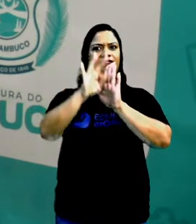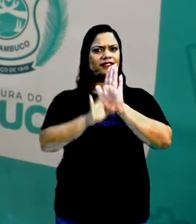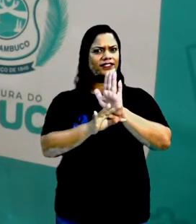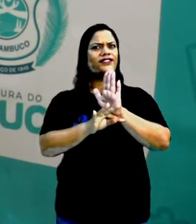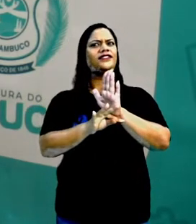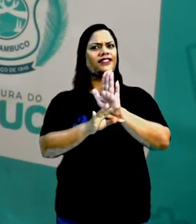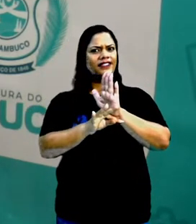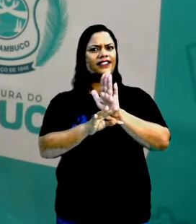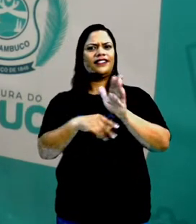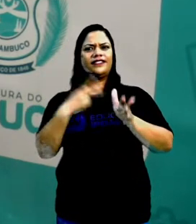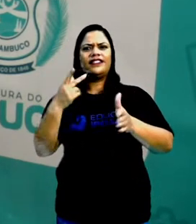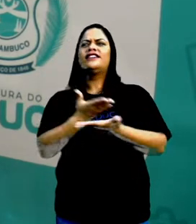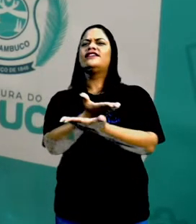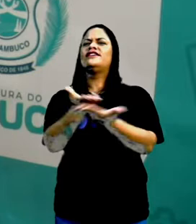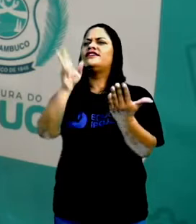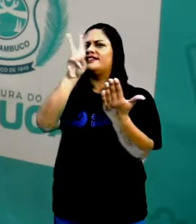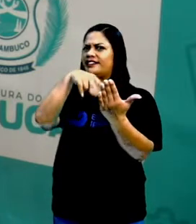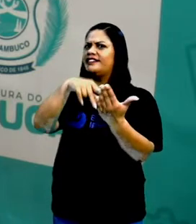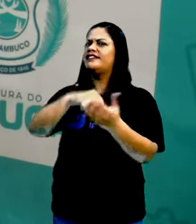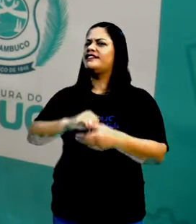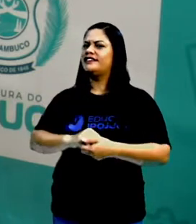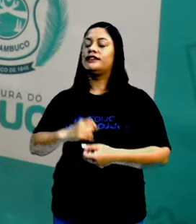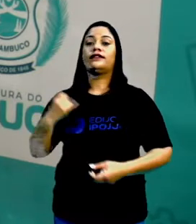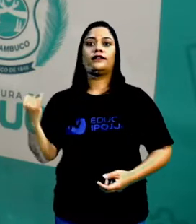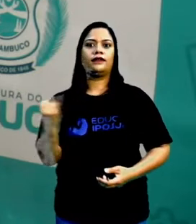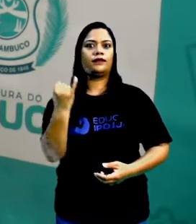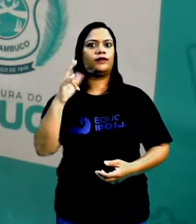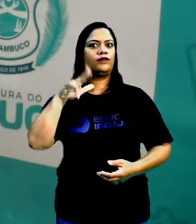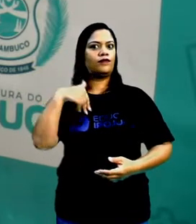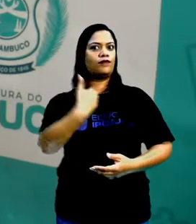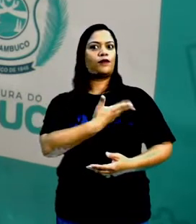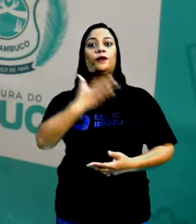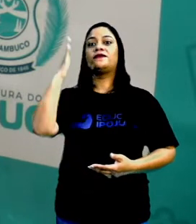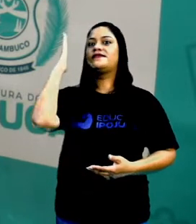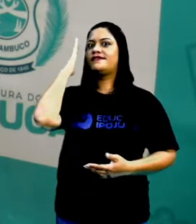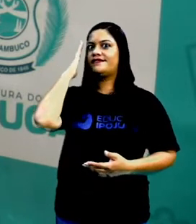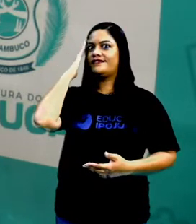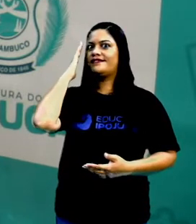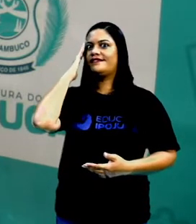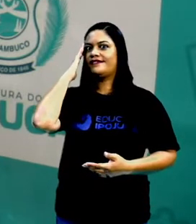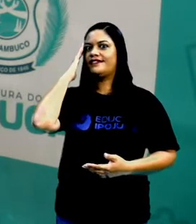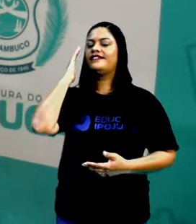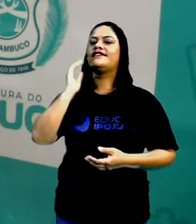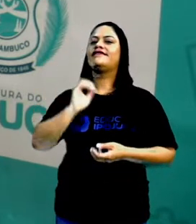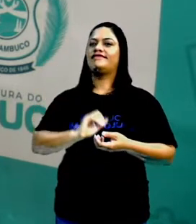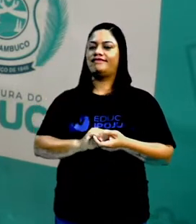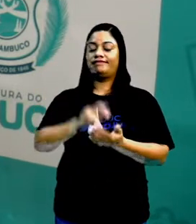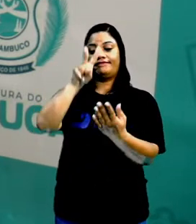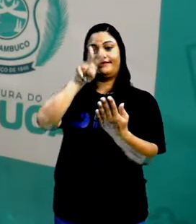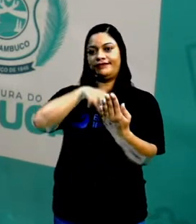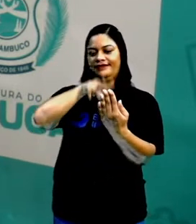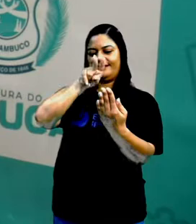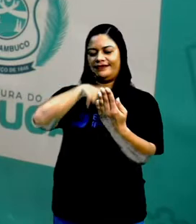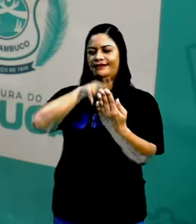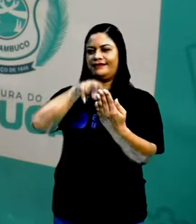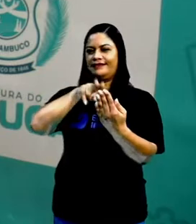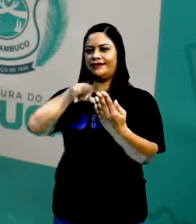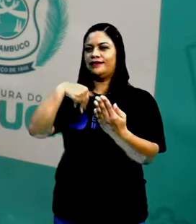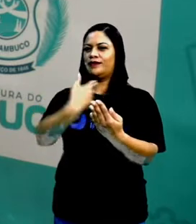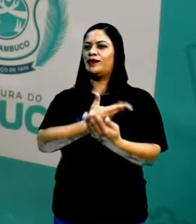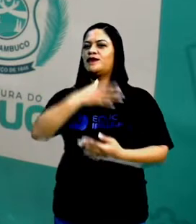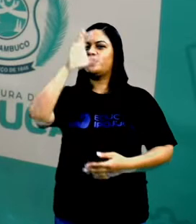nisso como está sua leitura, é importante a gente entender que através da leitura a gente